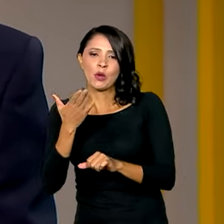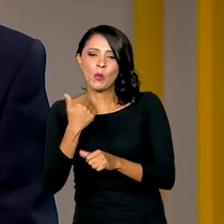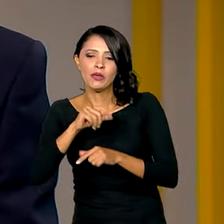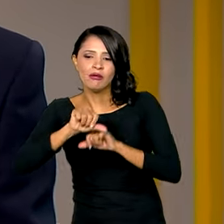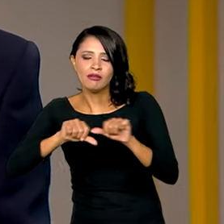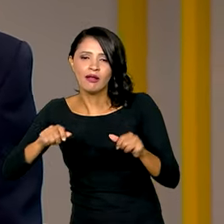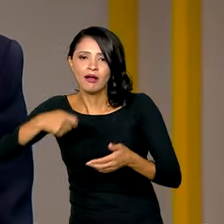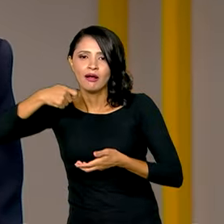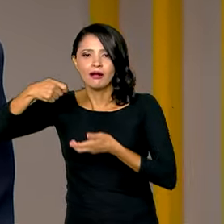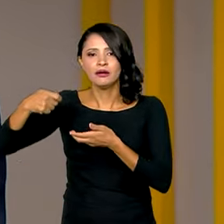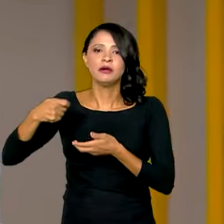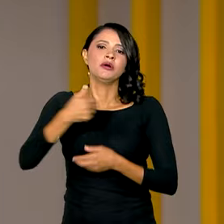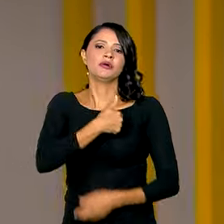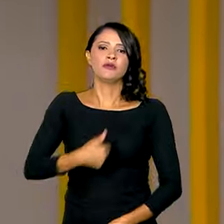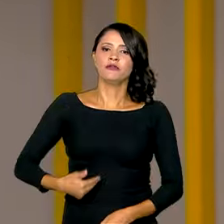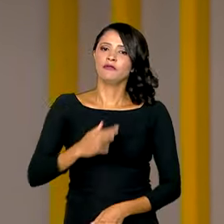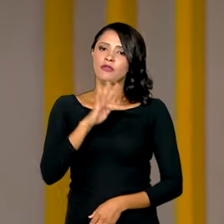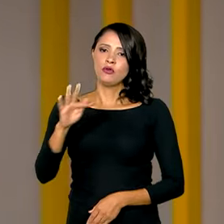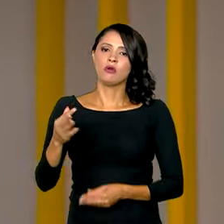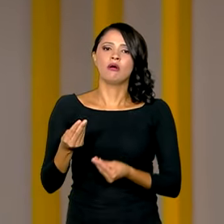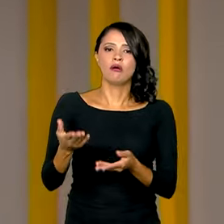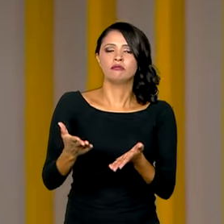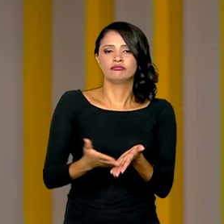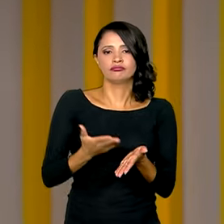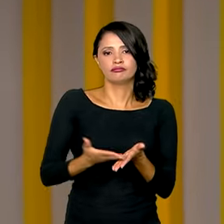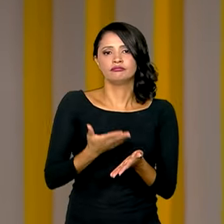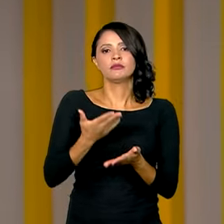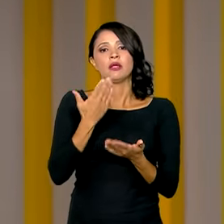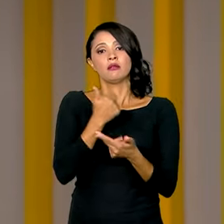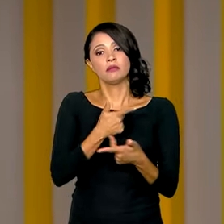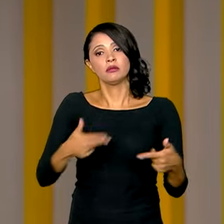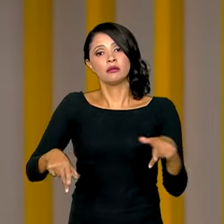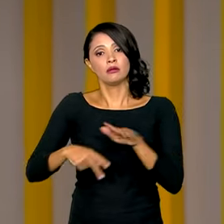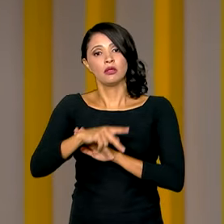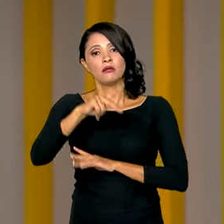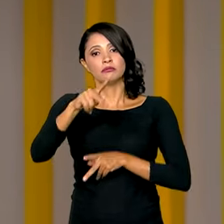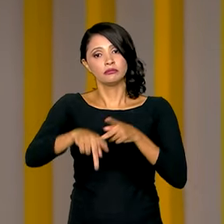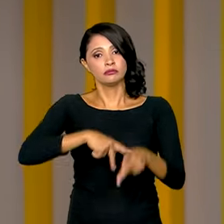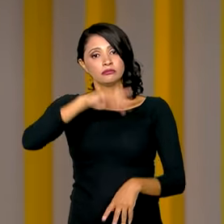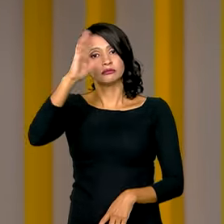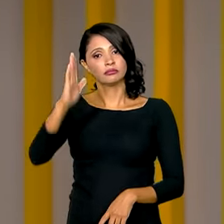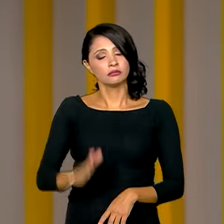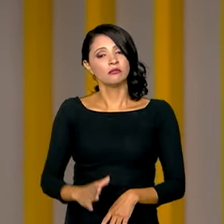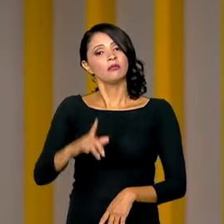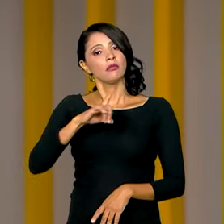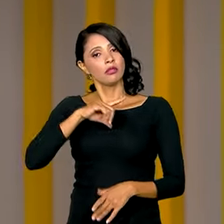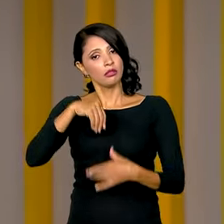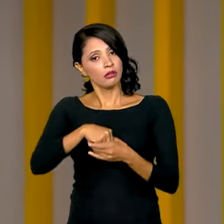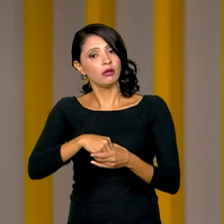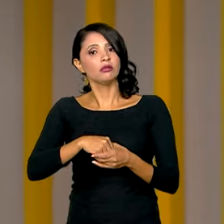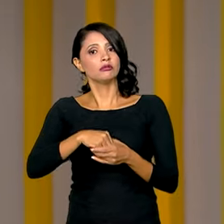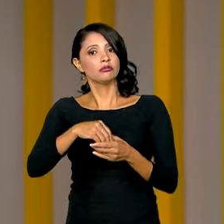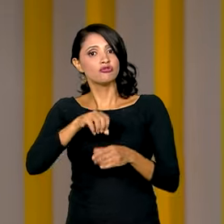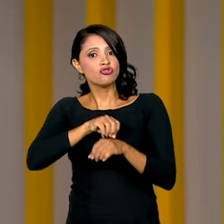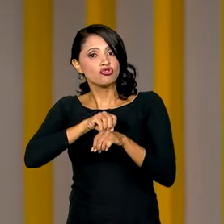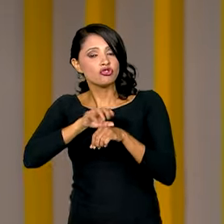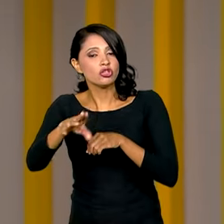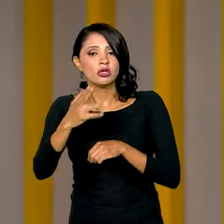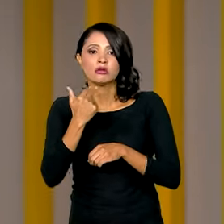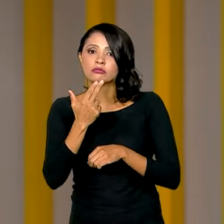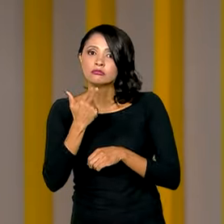alimentos, o governo federal disponibiliza o Guia Alimentar da População Brasileira, que traz as principais dicas